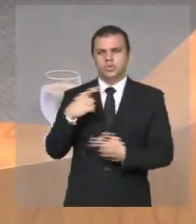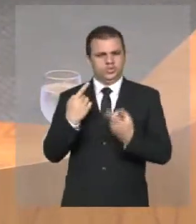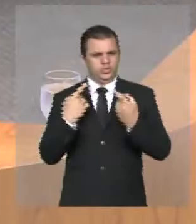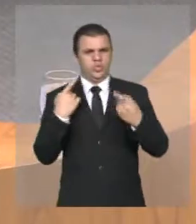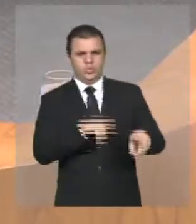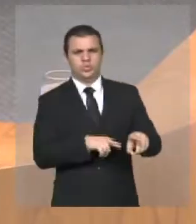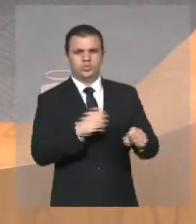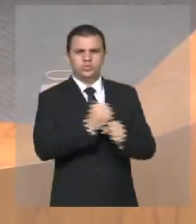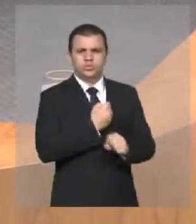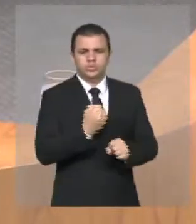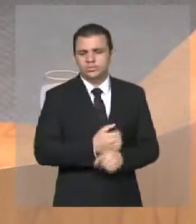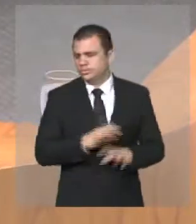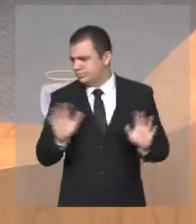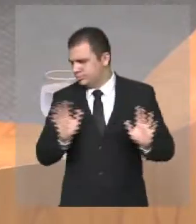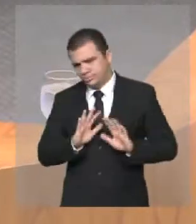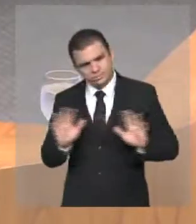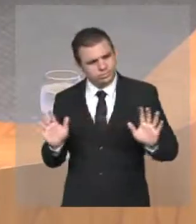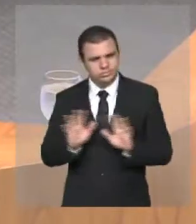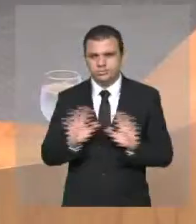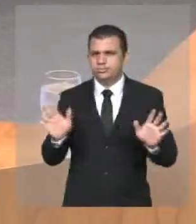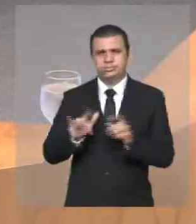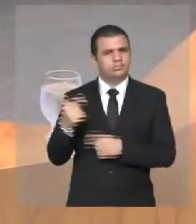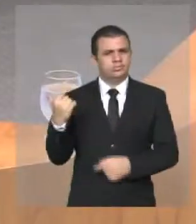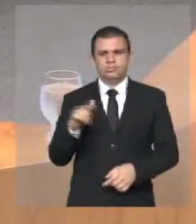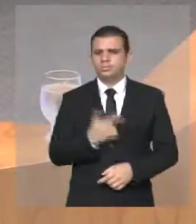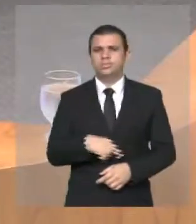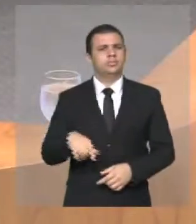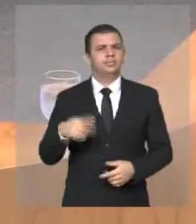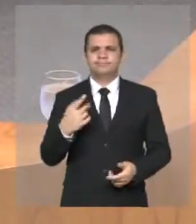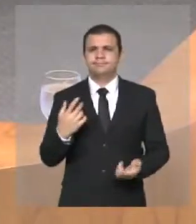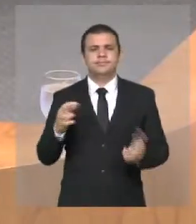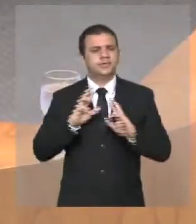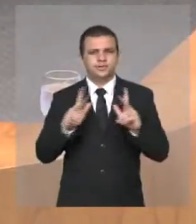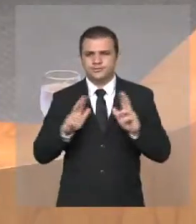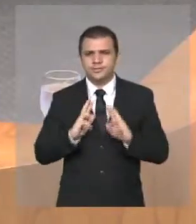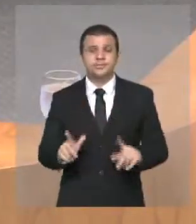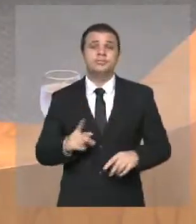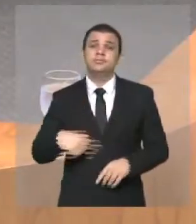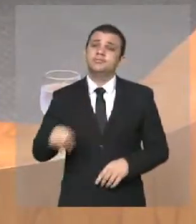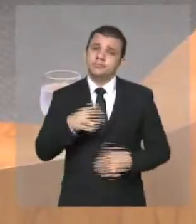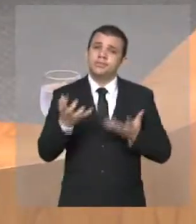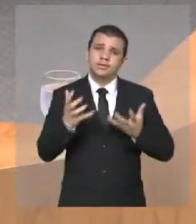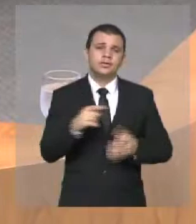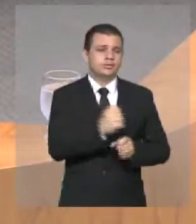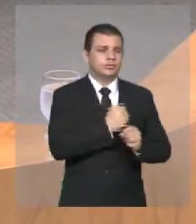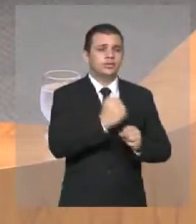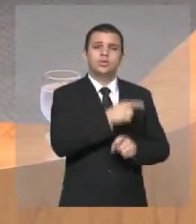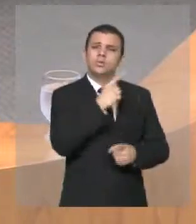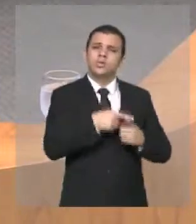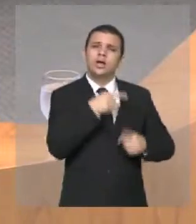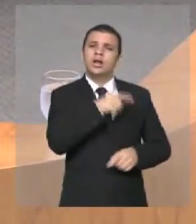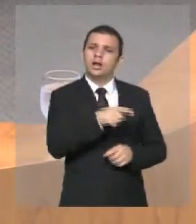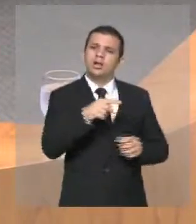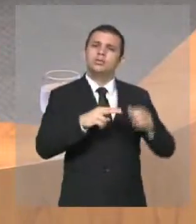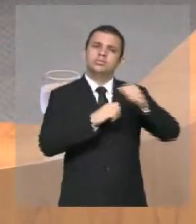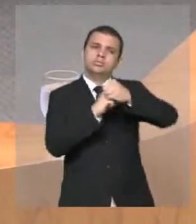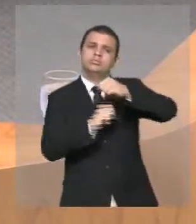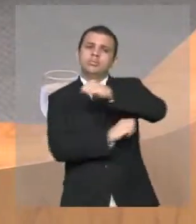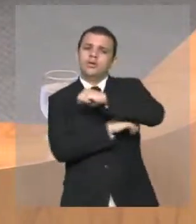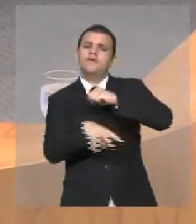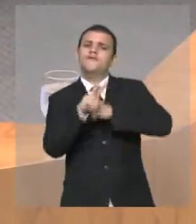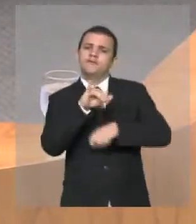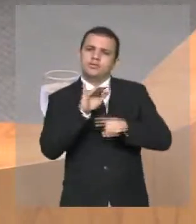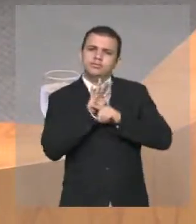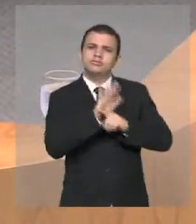ponte. Nós não somos contra a construção da ponte, pelo contrário, aquela ponte vai beneficiar muitas famílias,